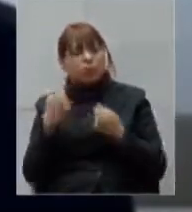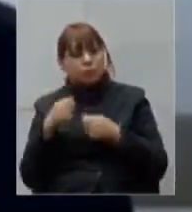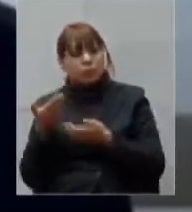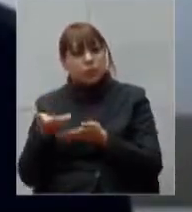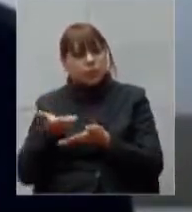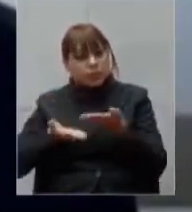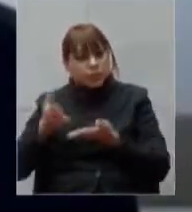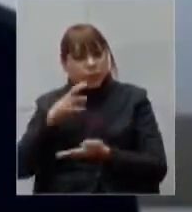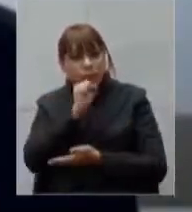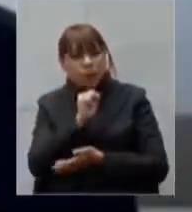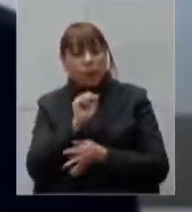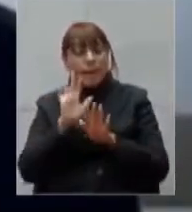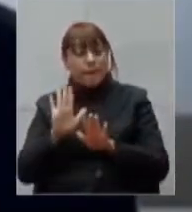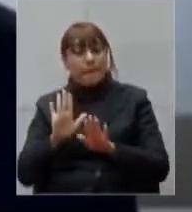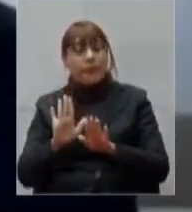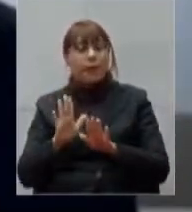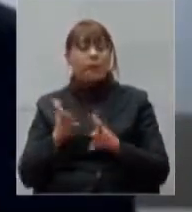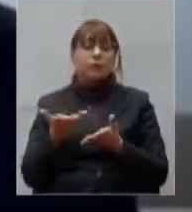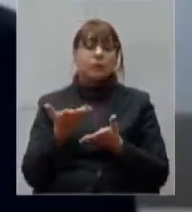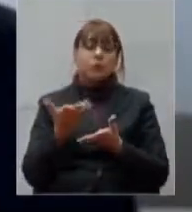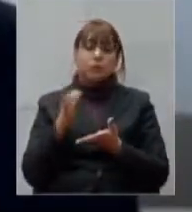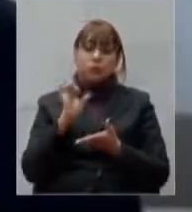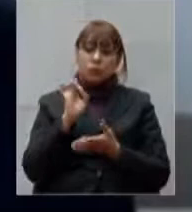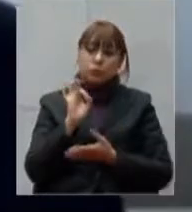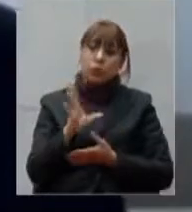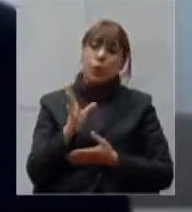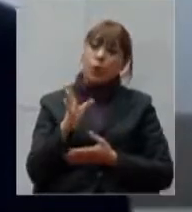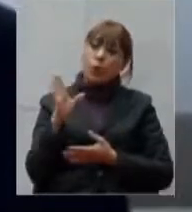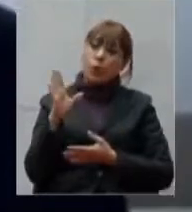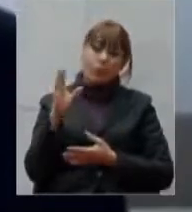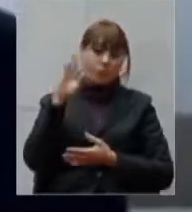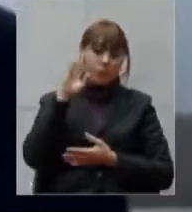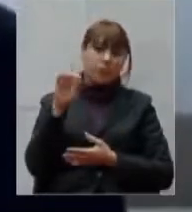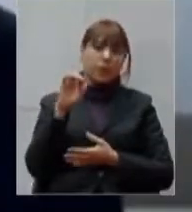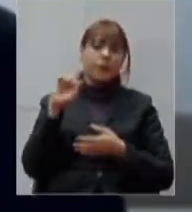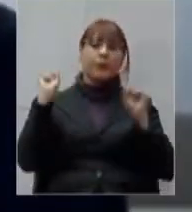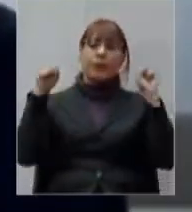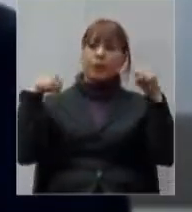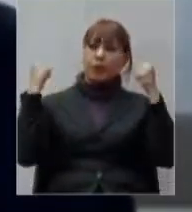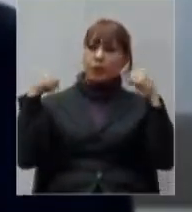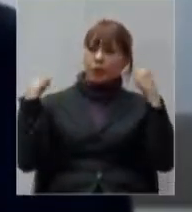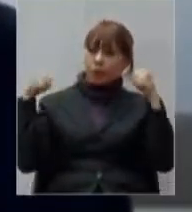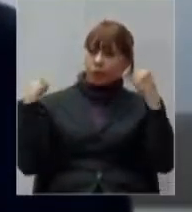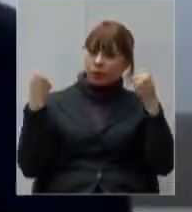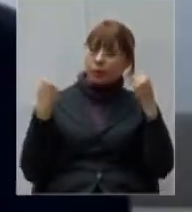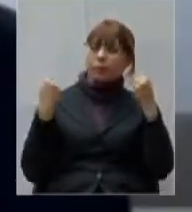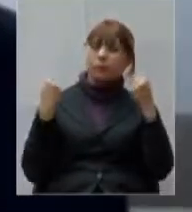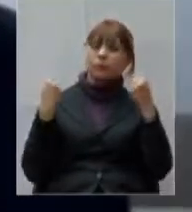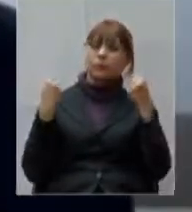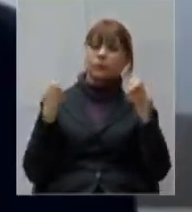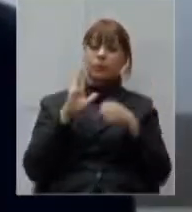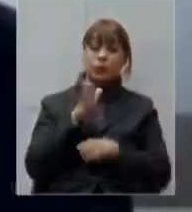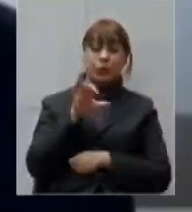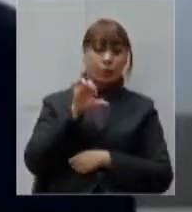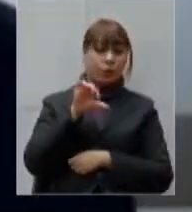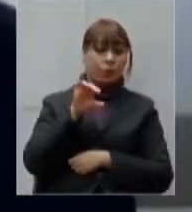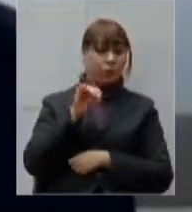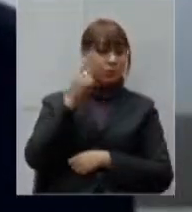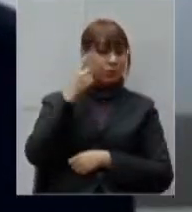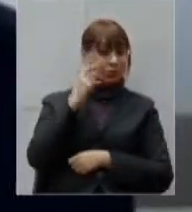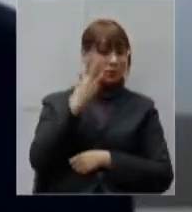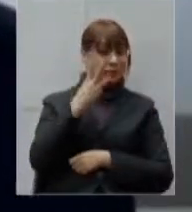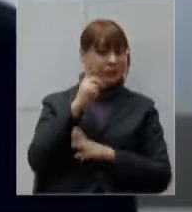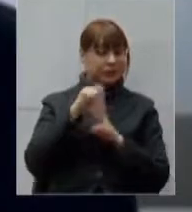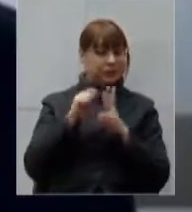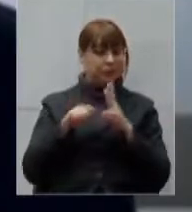de saúde ainda funcionam sob restrição, as academias elas estão há 90 dias fechadas em